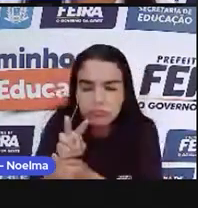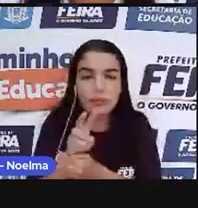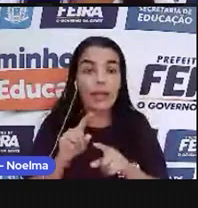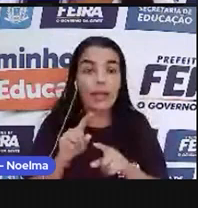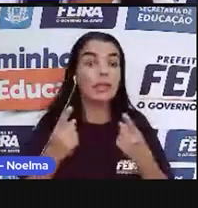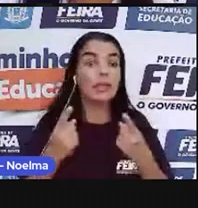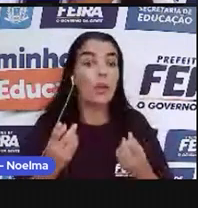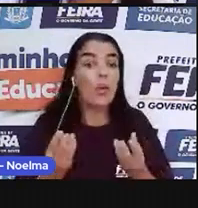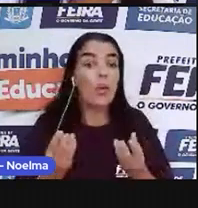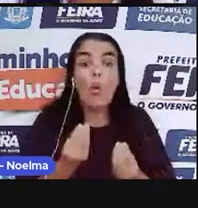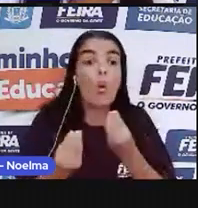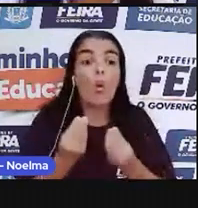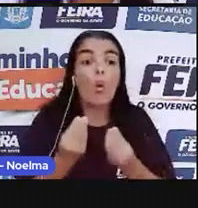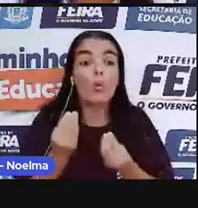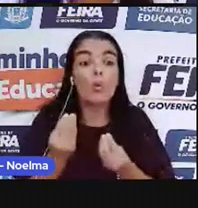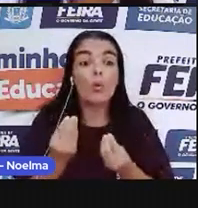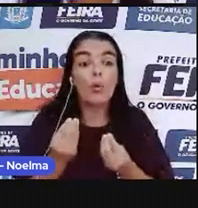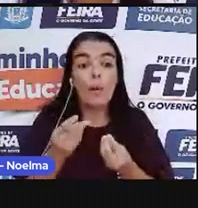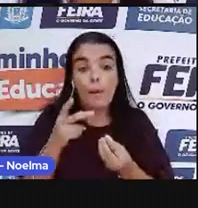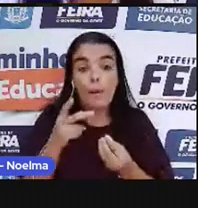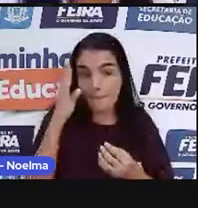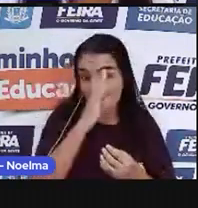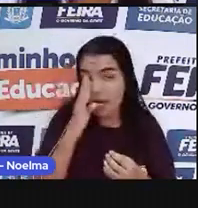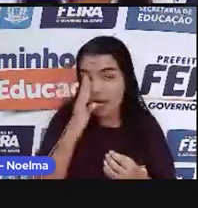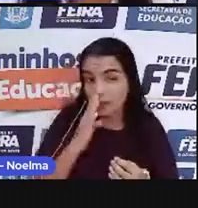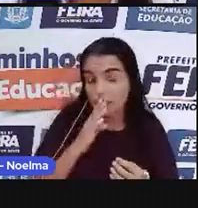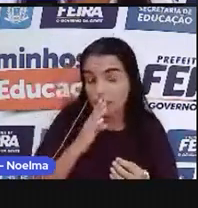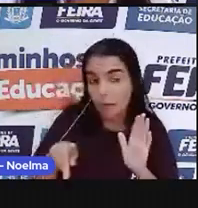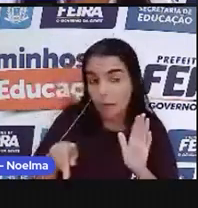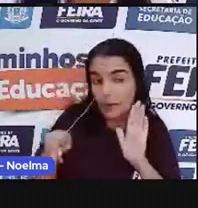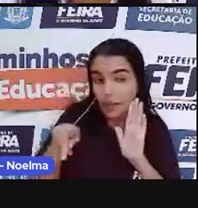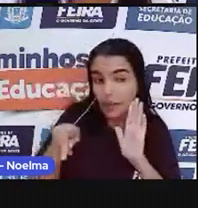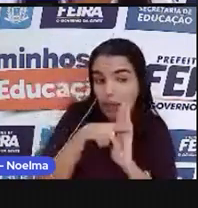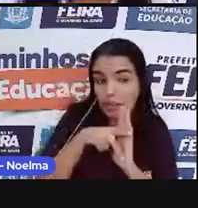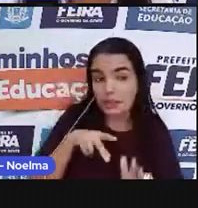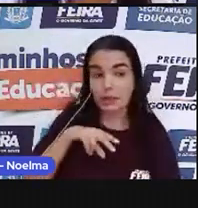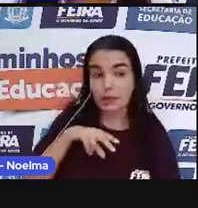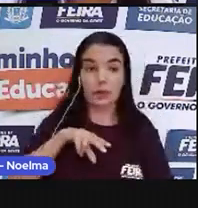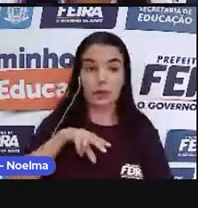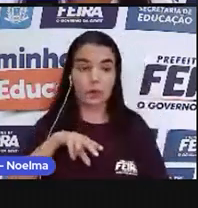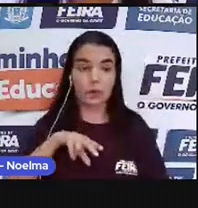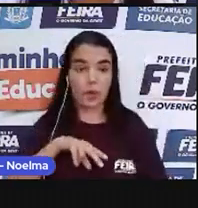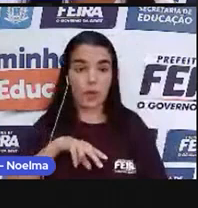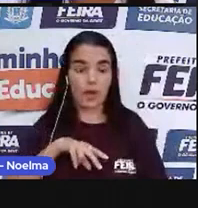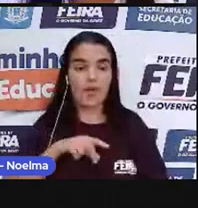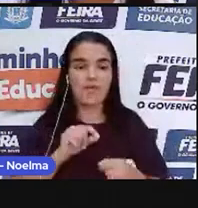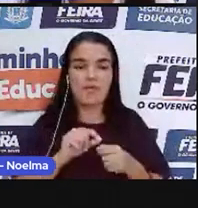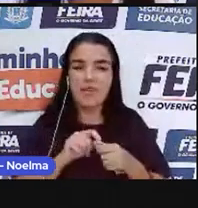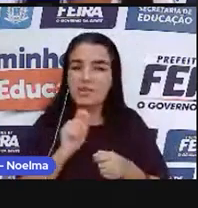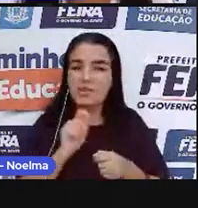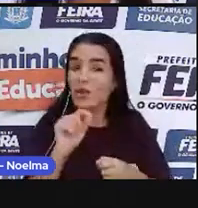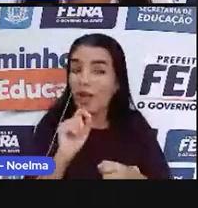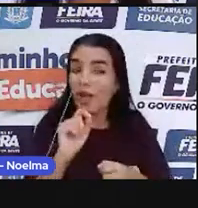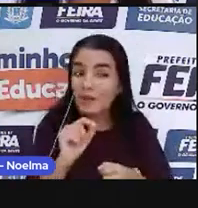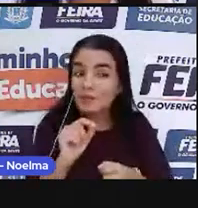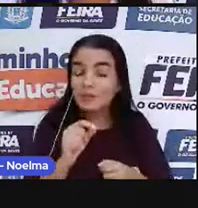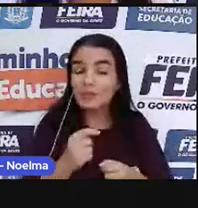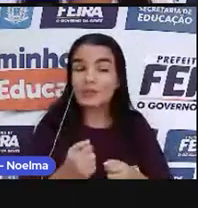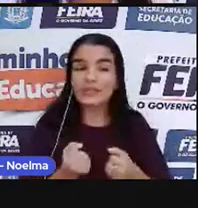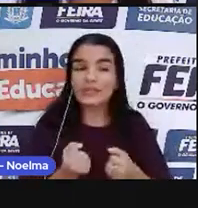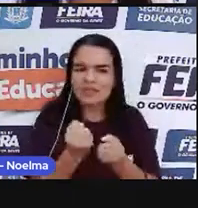Brasil teve início aí em 1530 e passou por fadas relacionadas à exploração, produção e